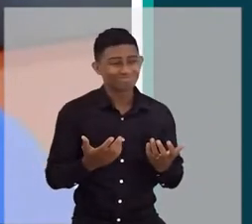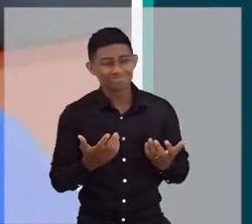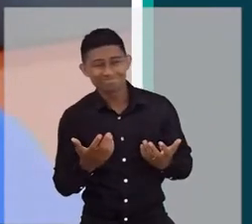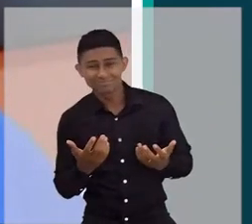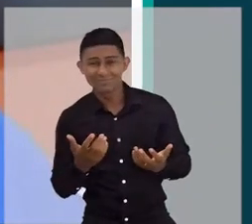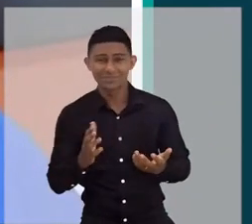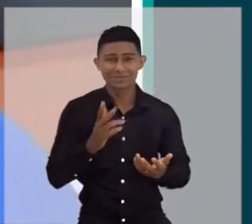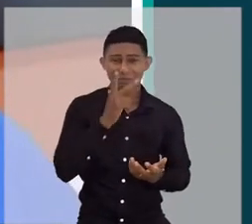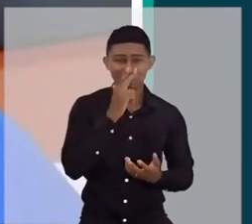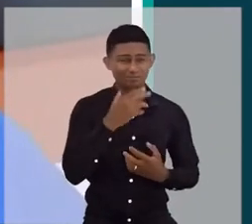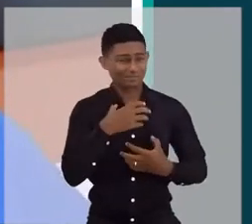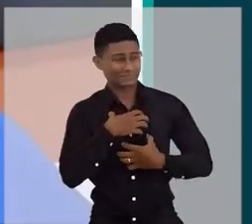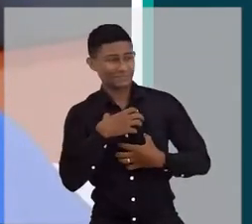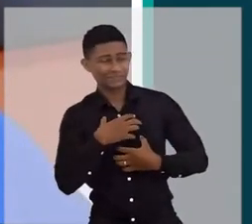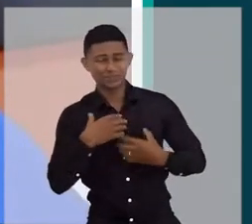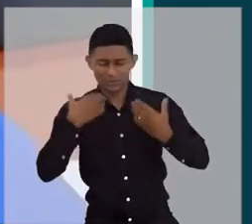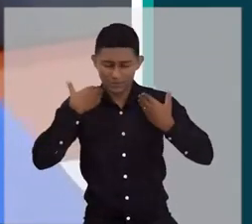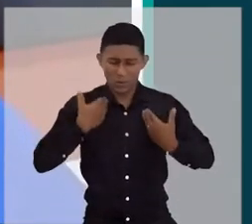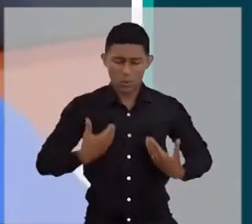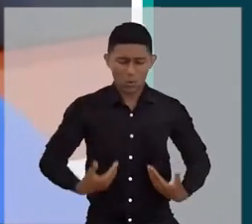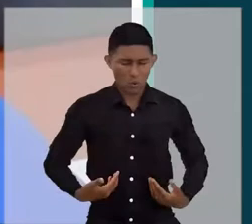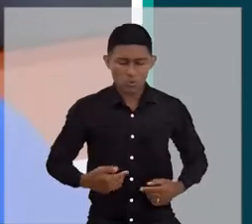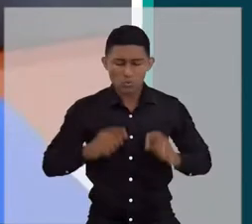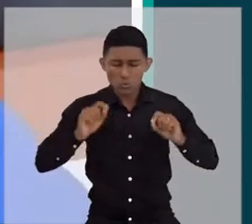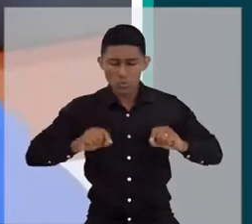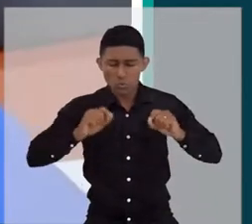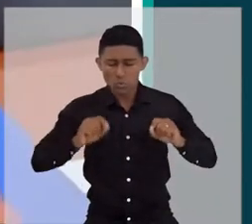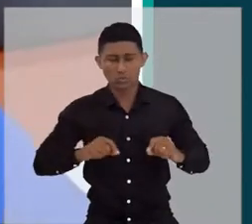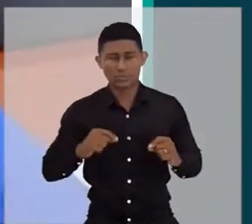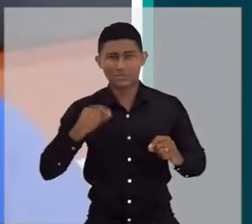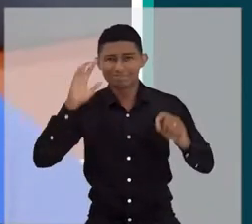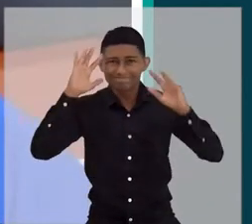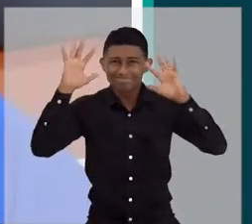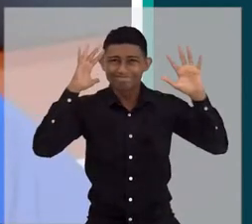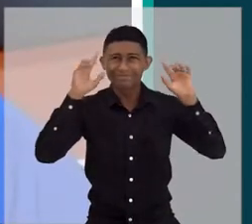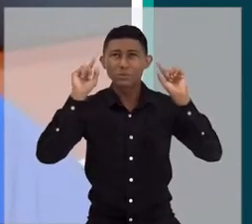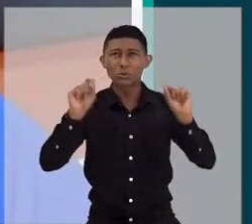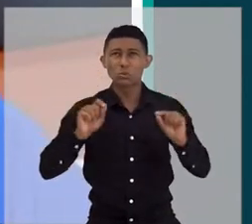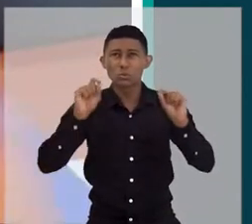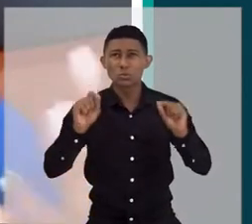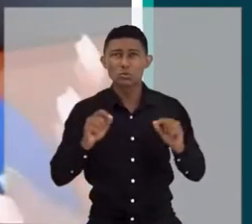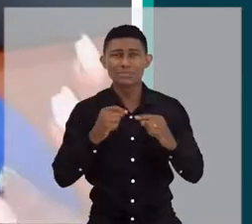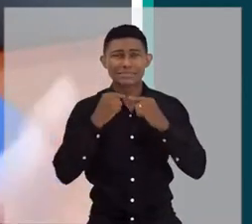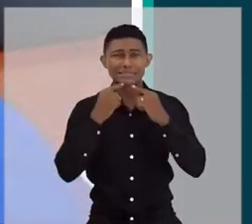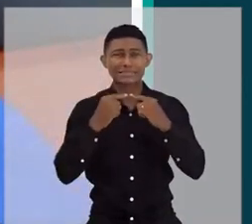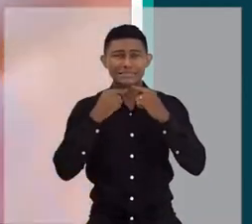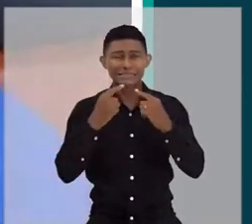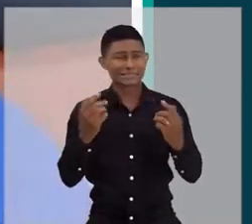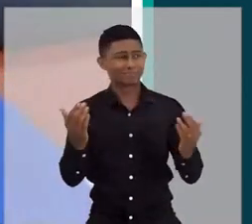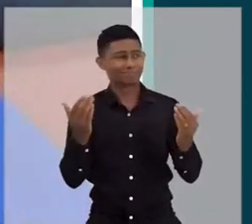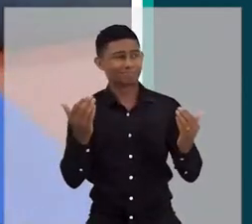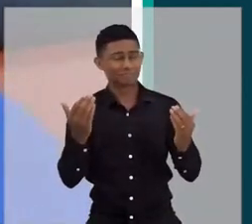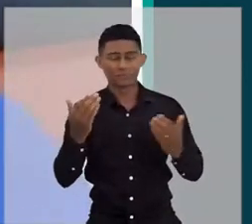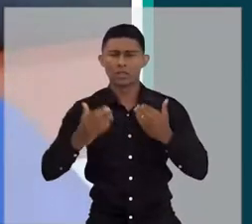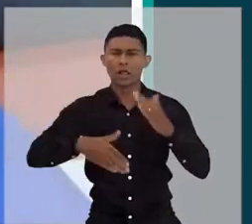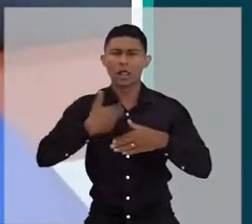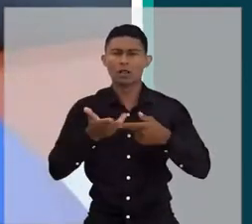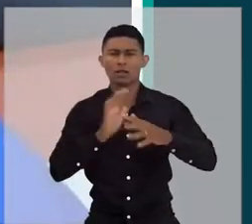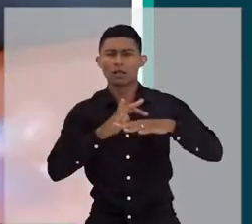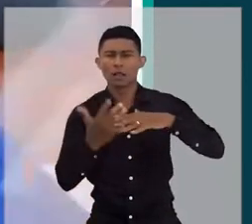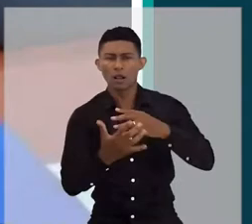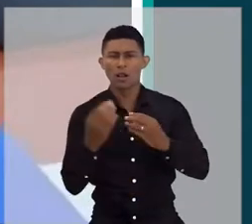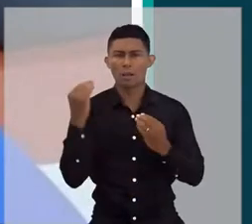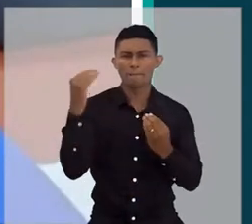com várias questões em relação ao seu corpo, em relação aos seus pensamentos, com várias dúvidas, e começou a compartilhar